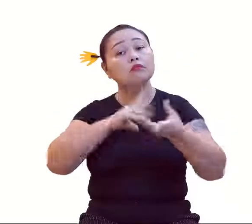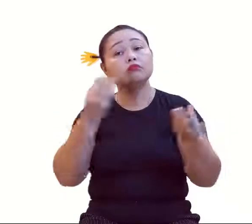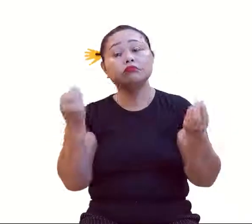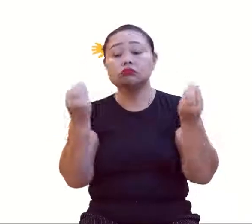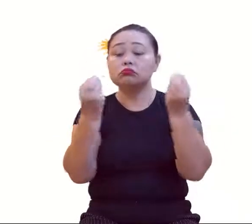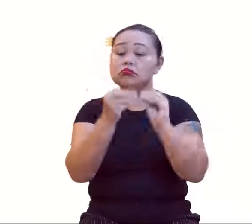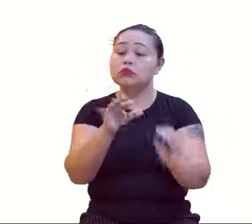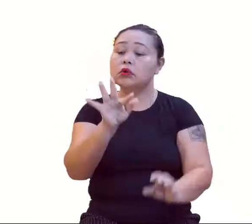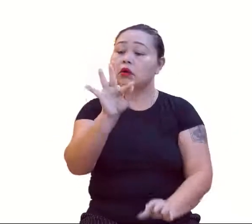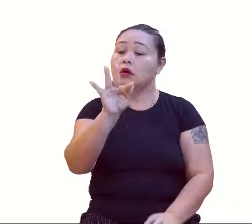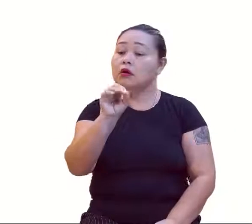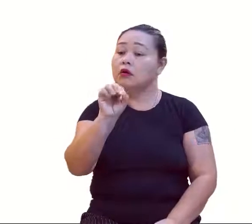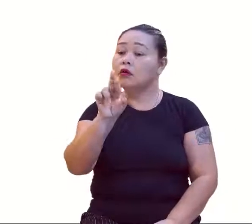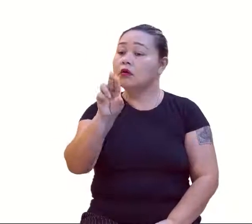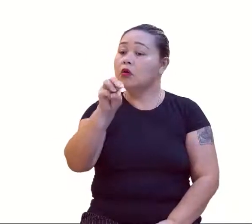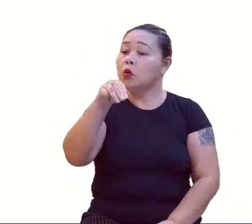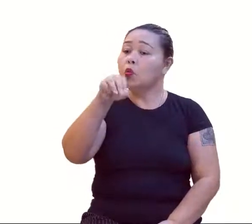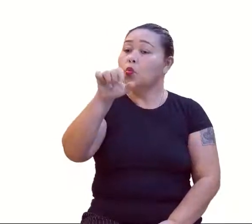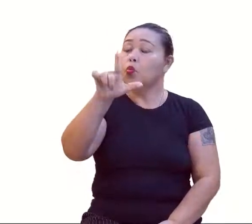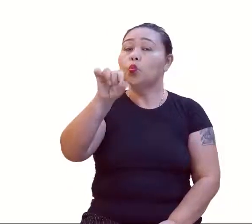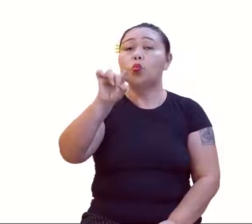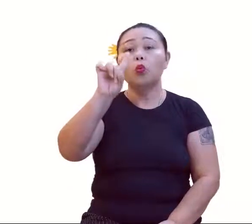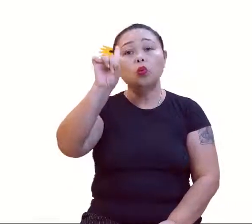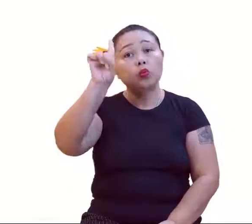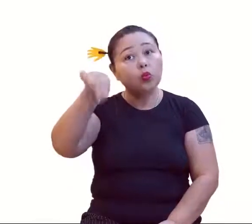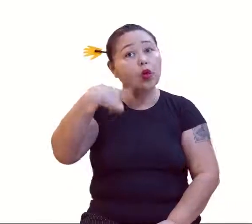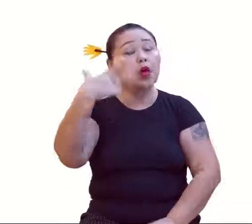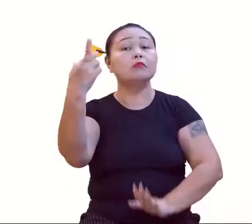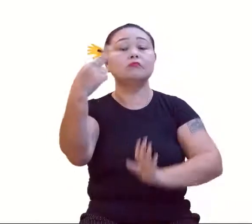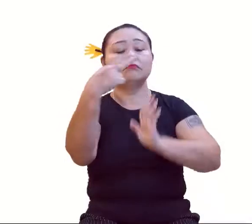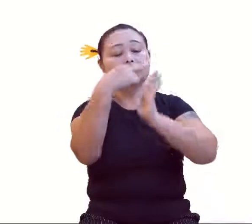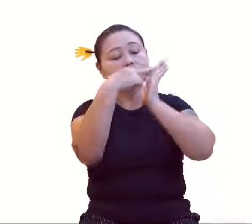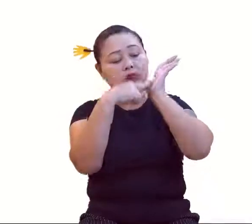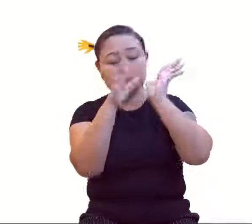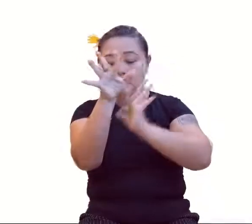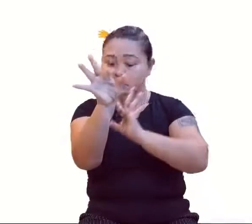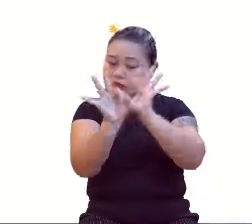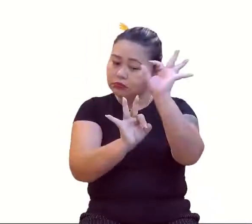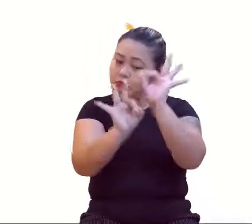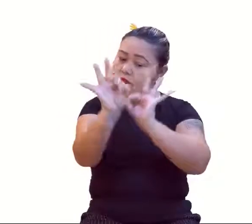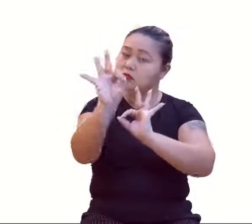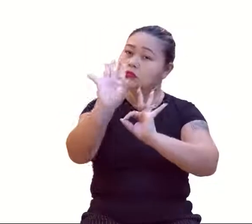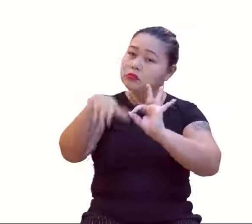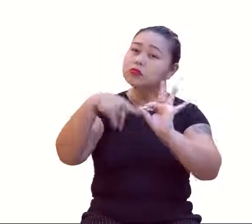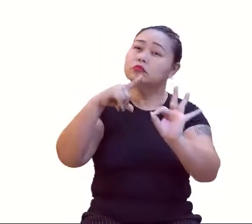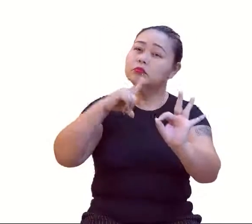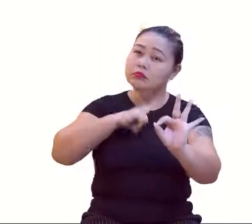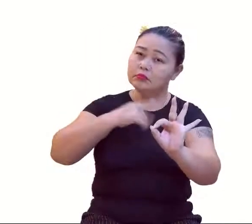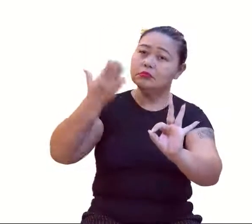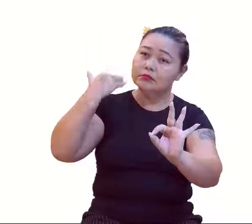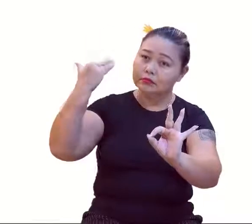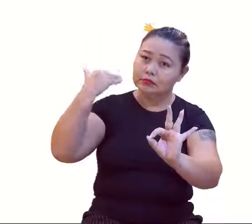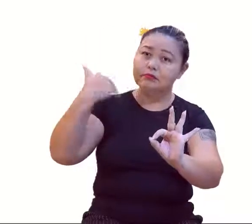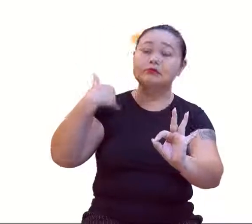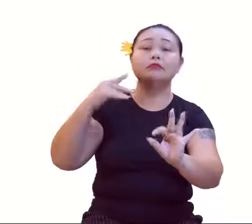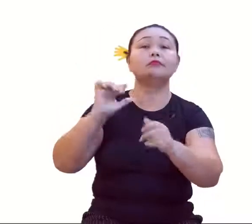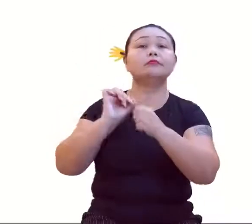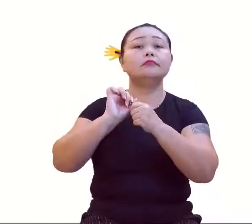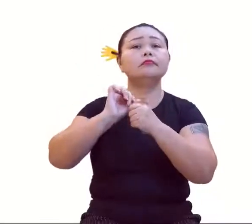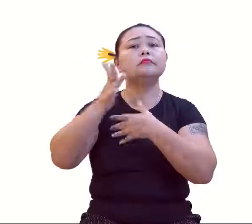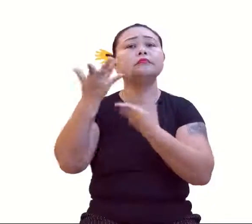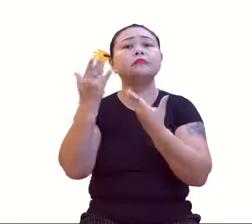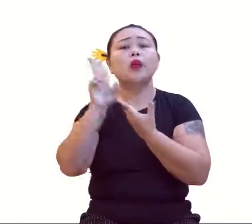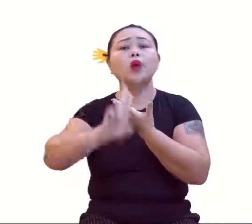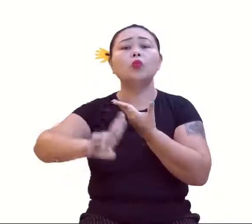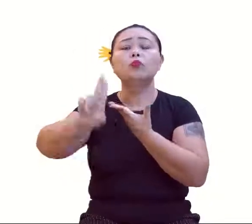gera os seus termos. A chamada lei de formação que a gente já vem estudando na aula. Isso. Essa fórmula é conhecida